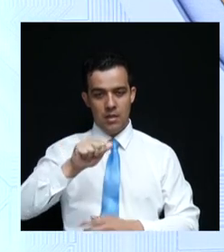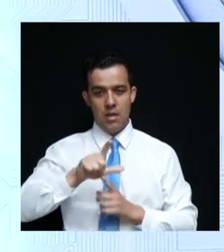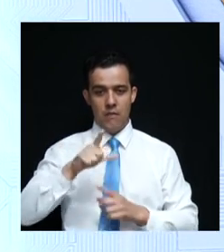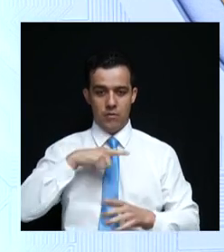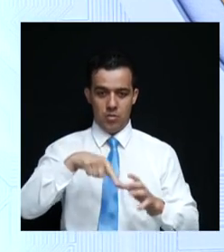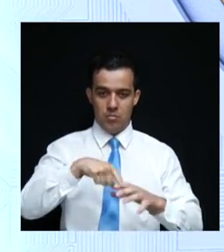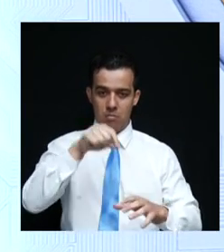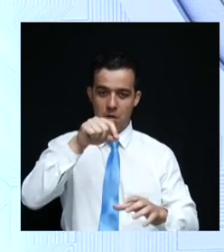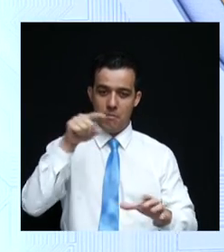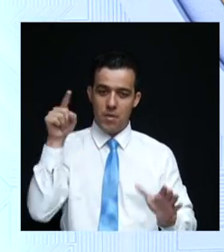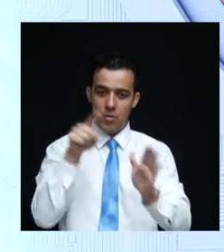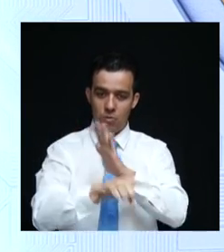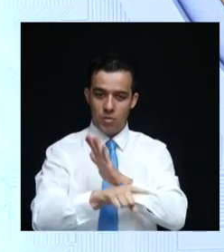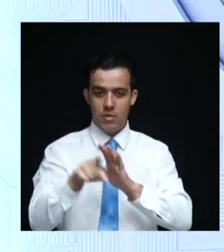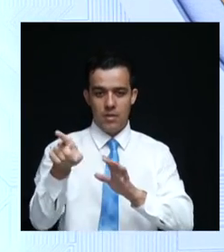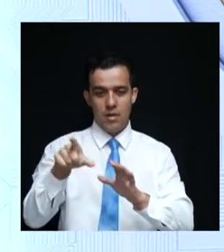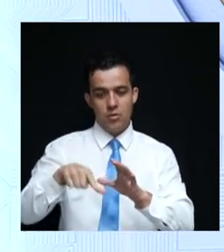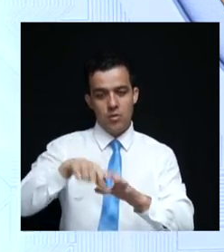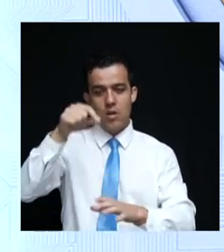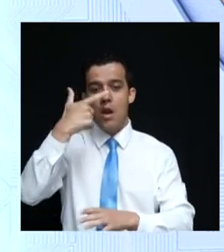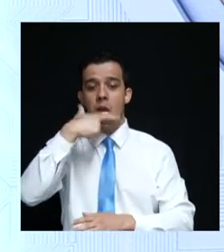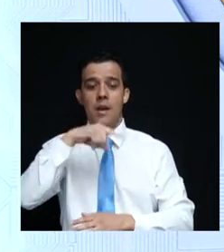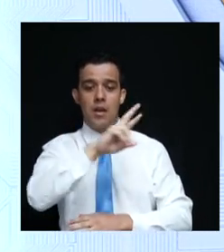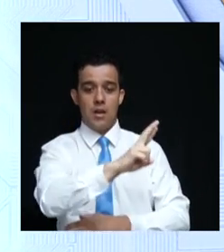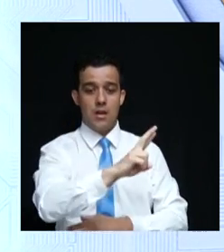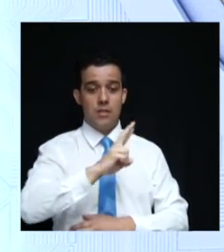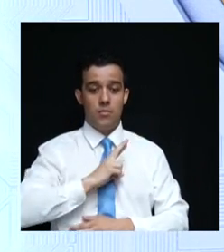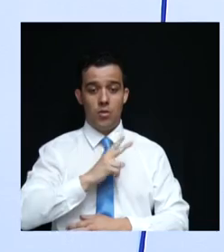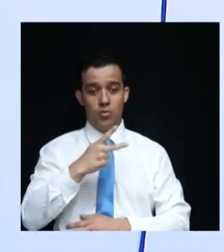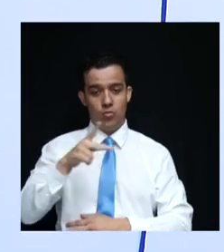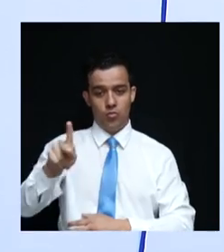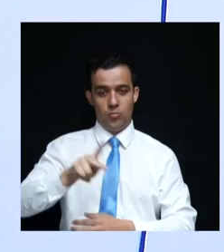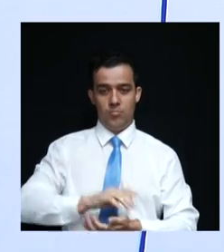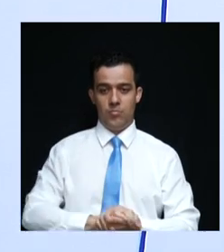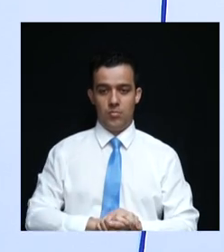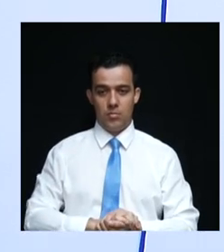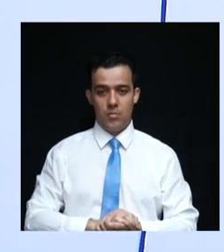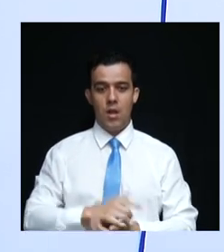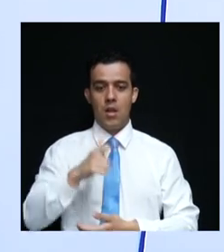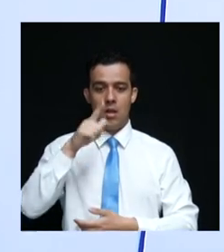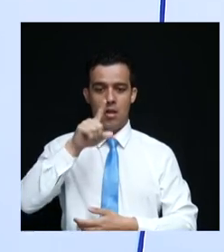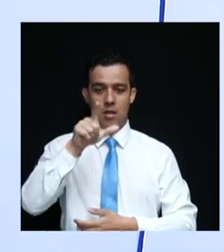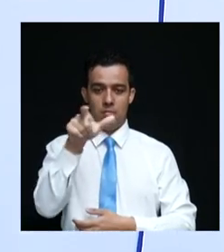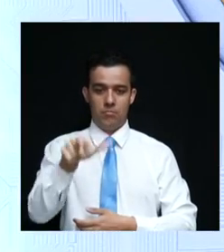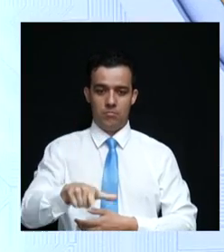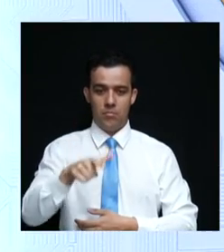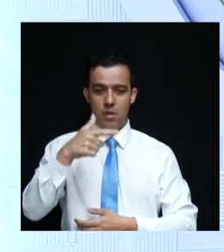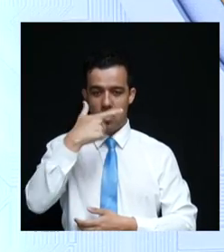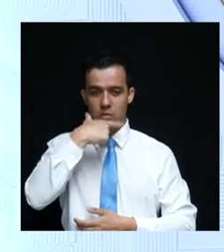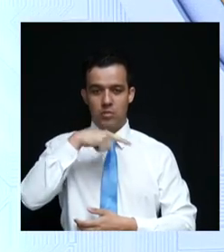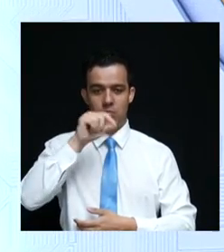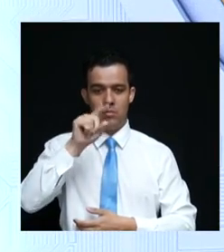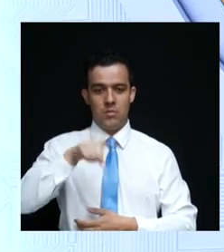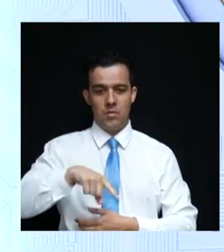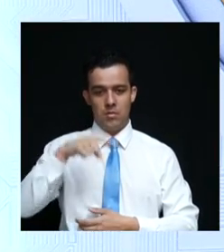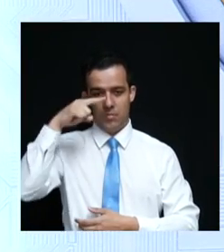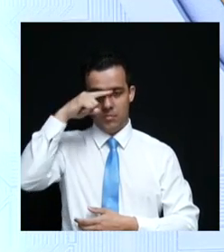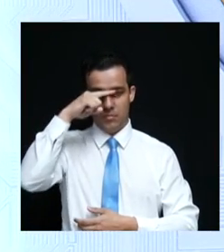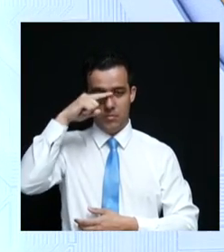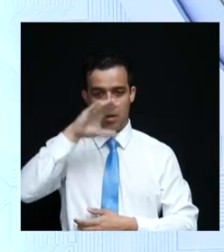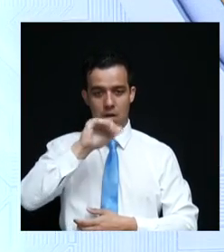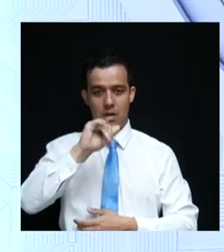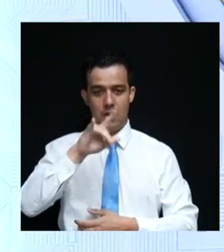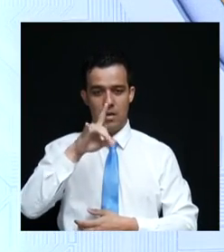primeiro, antes de responder a pergunta, quem comentará a sua resposta. O candidato Ronaldo Caiado. Então, a pergunta é